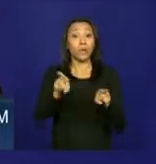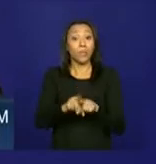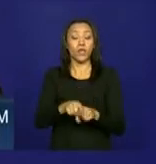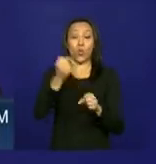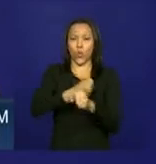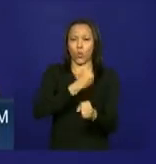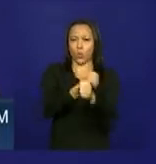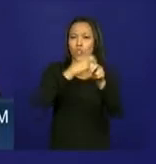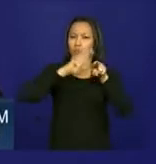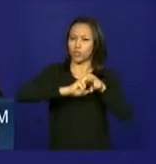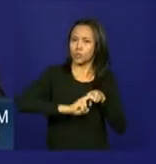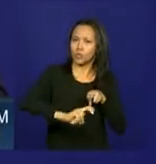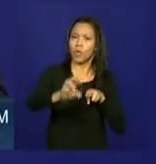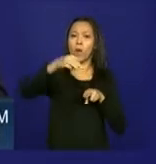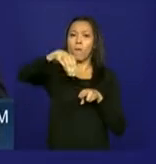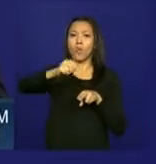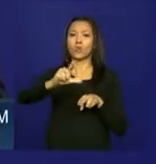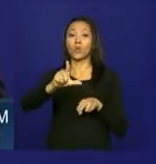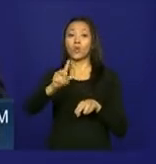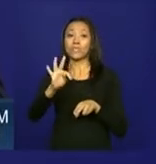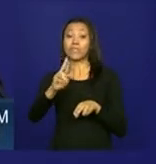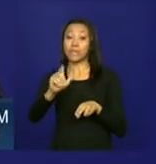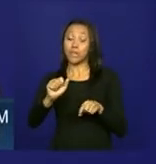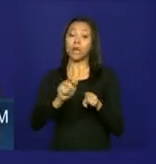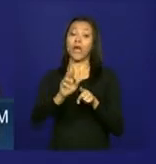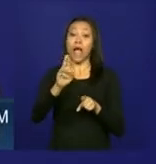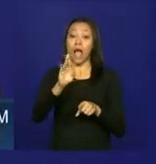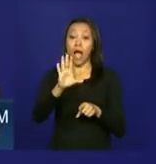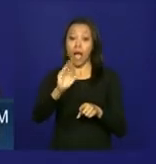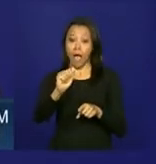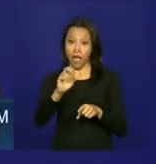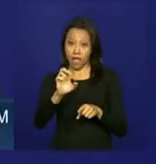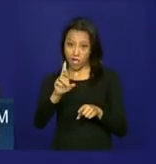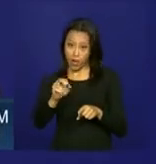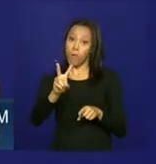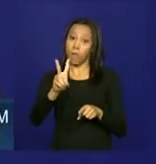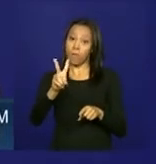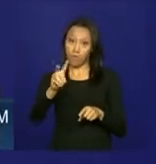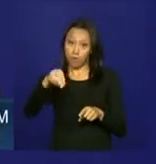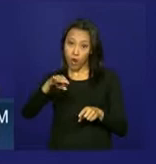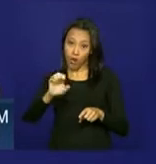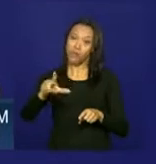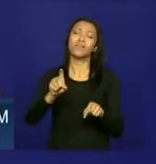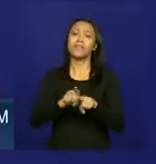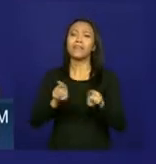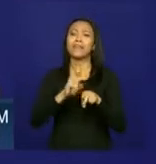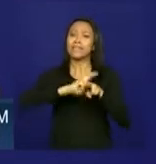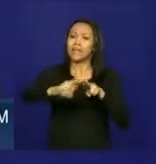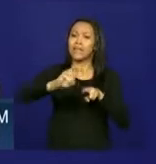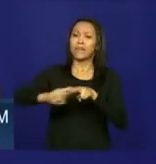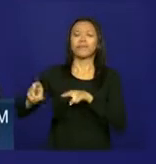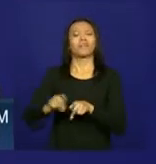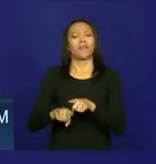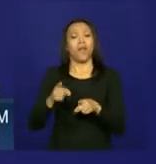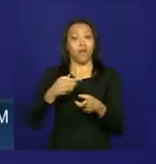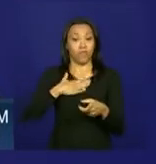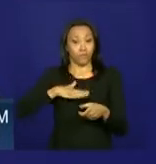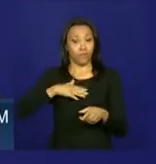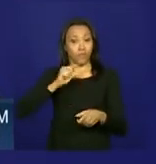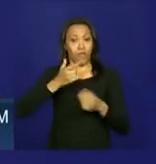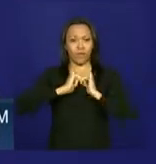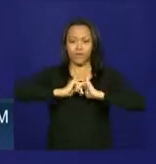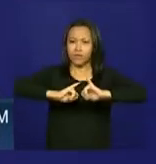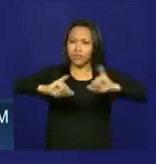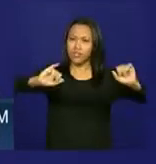de metrôs, monotrilhos, aeromóveis e também trens urbanos. Malu, em breve, a TVNBR vai transmitir aqui